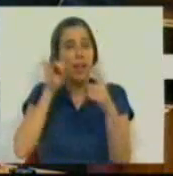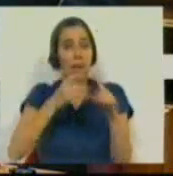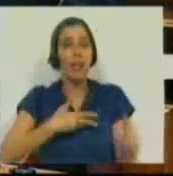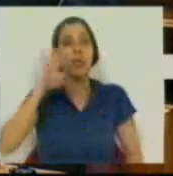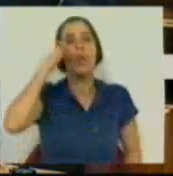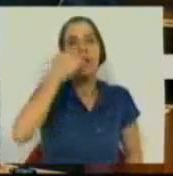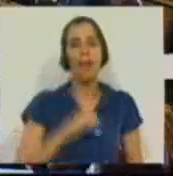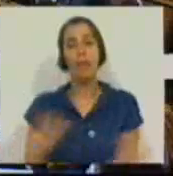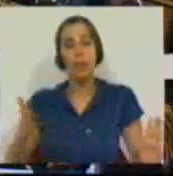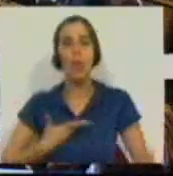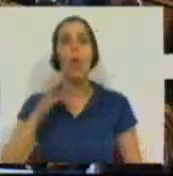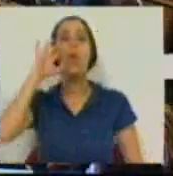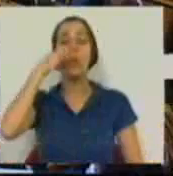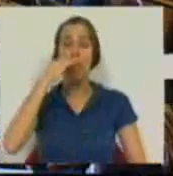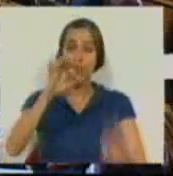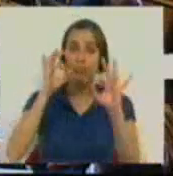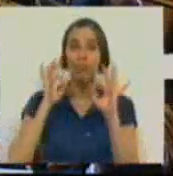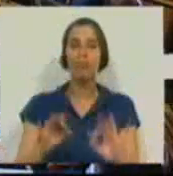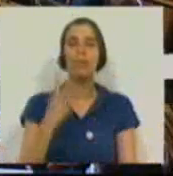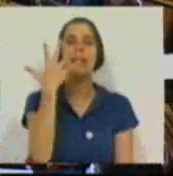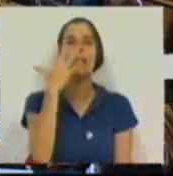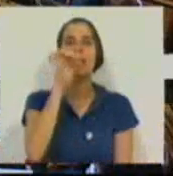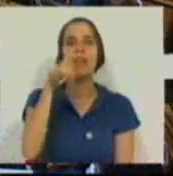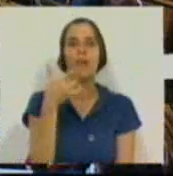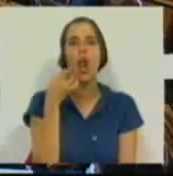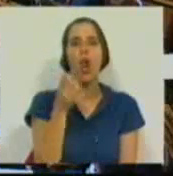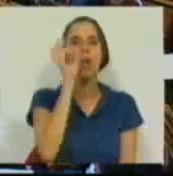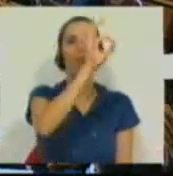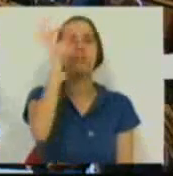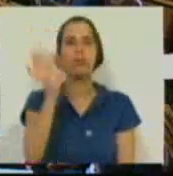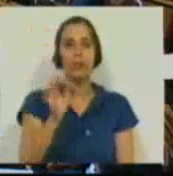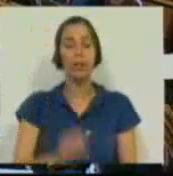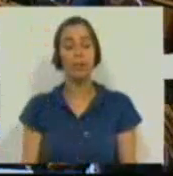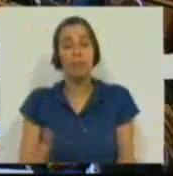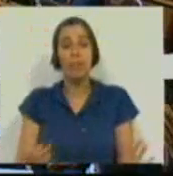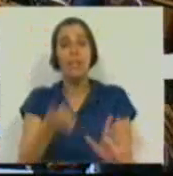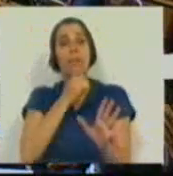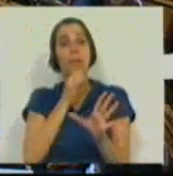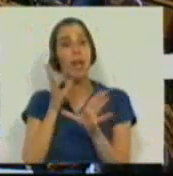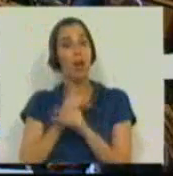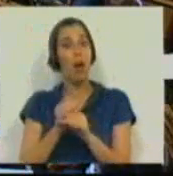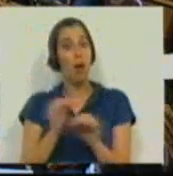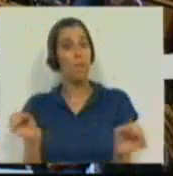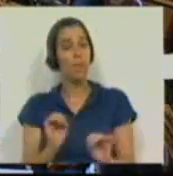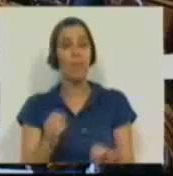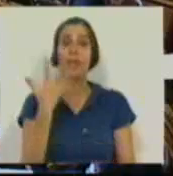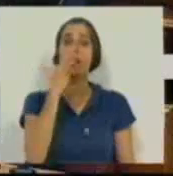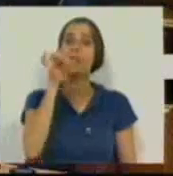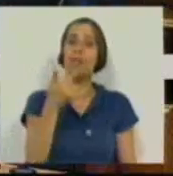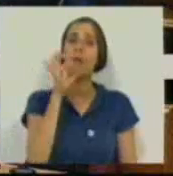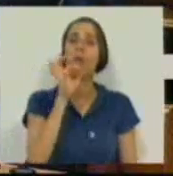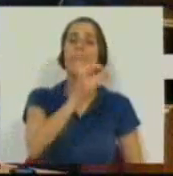déficit. Porque o déficit será de 5,9% e, sem medidas extraordinárias, de 5